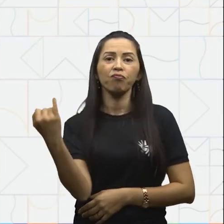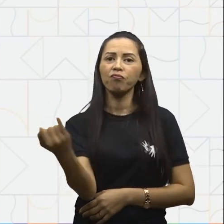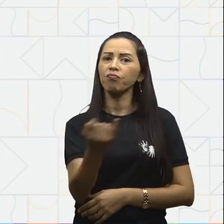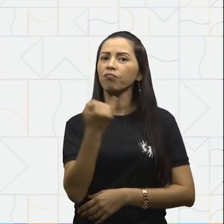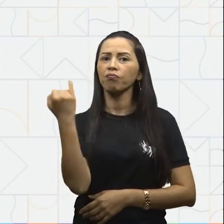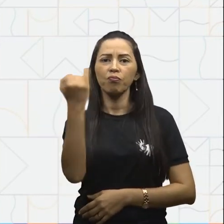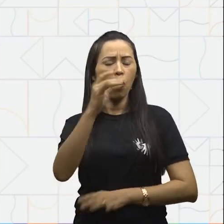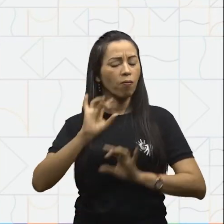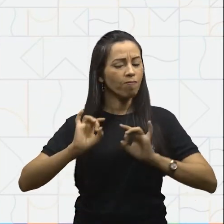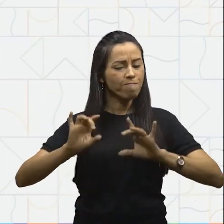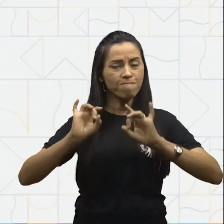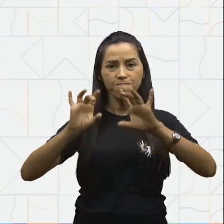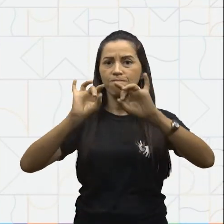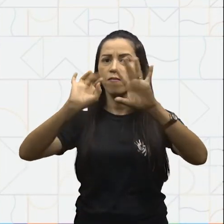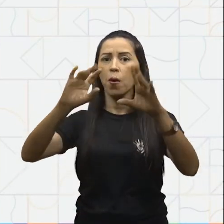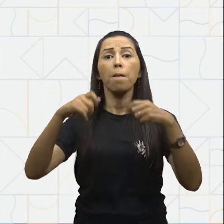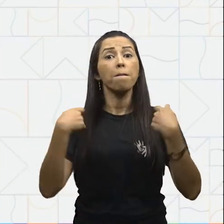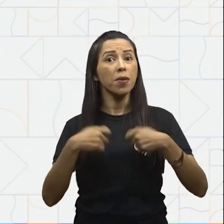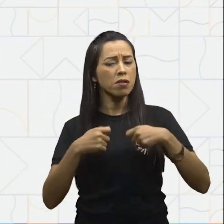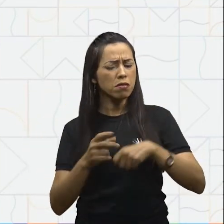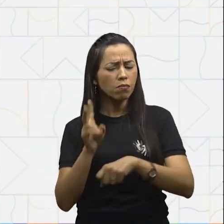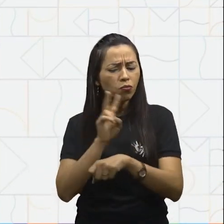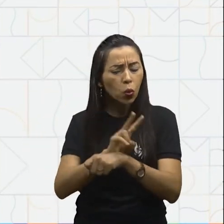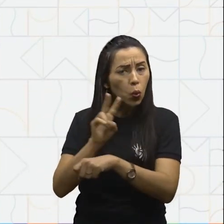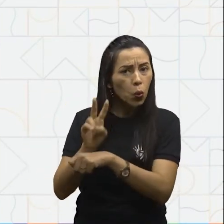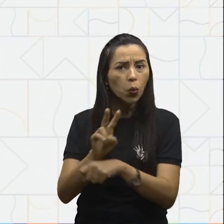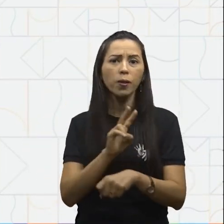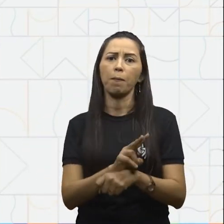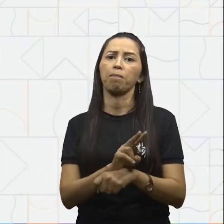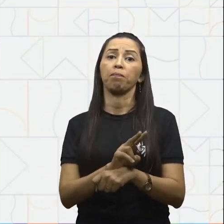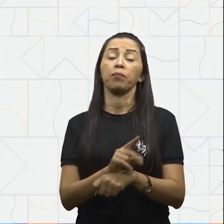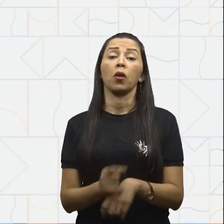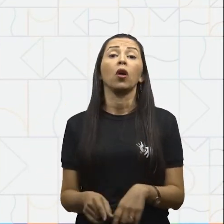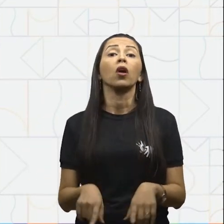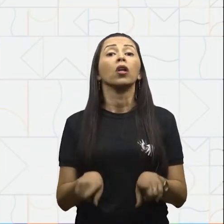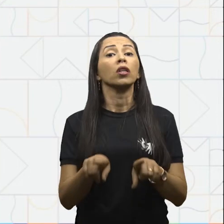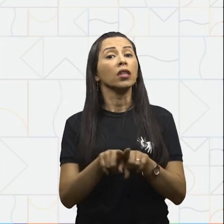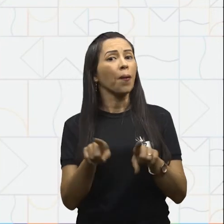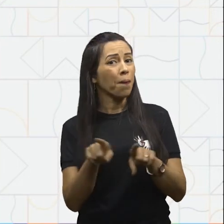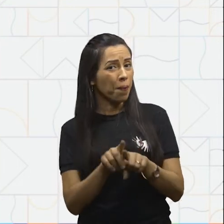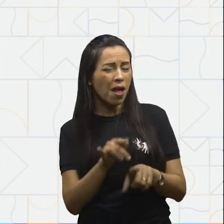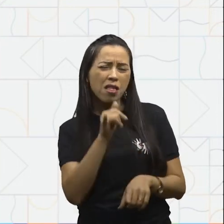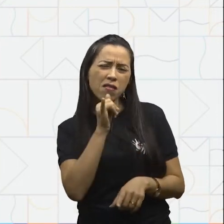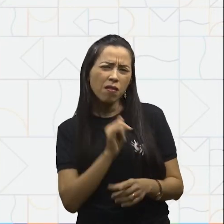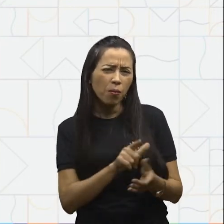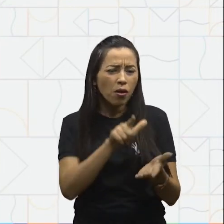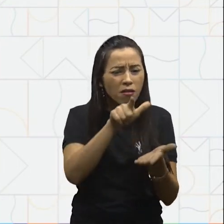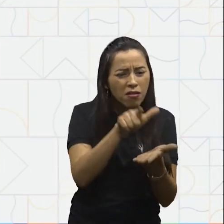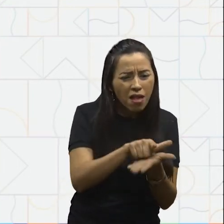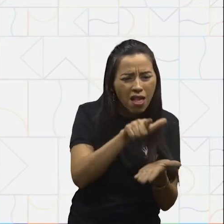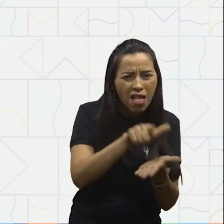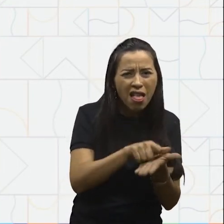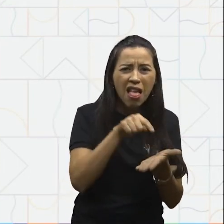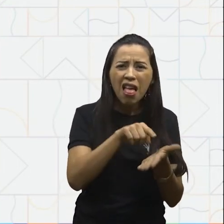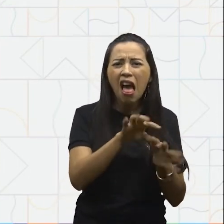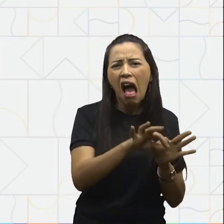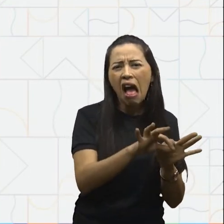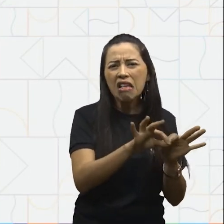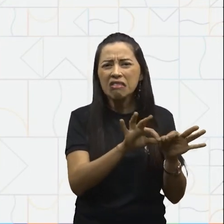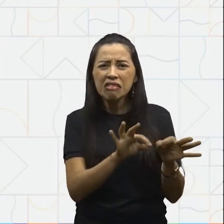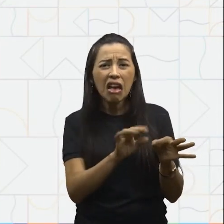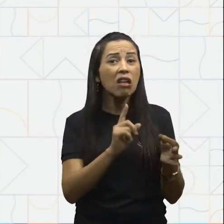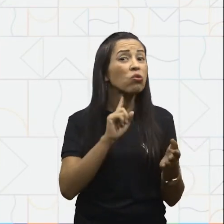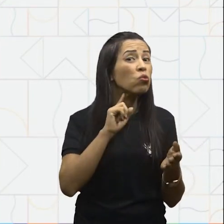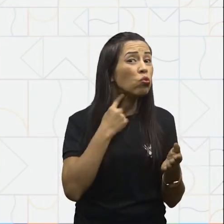devemos cuidar muito bem dele. E as cédulas rasgadas e manchadas